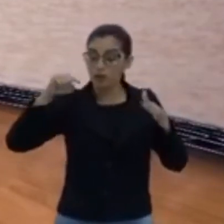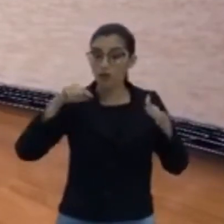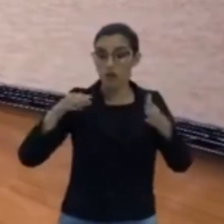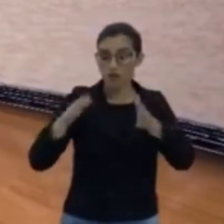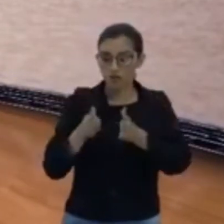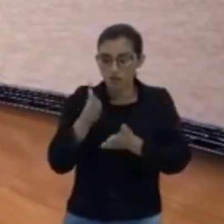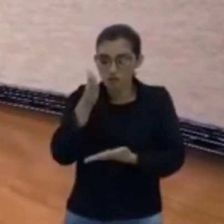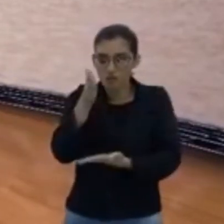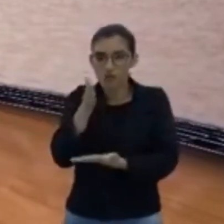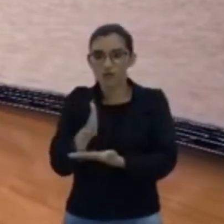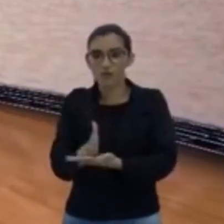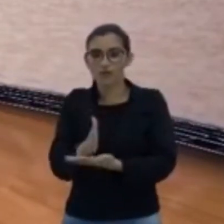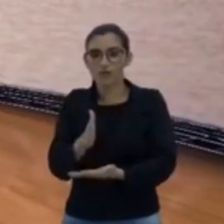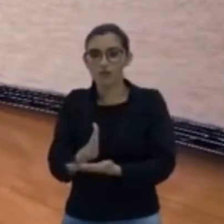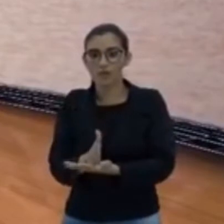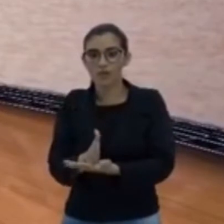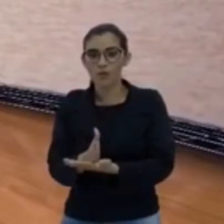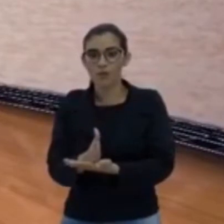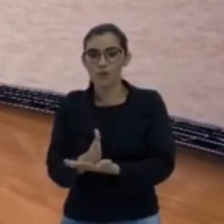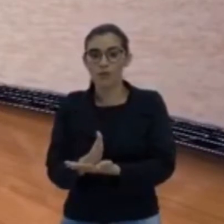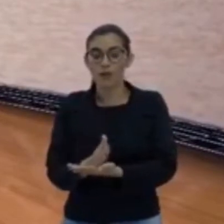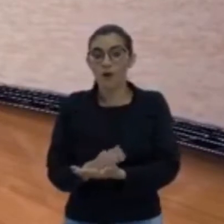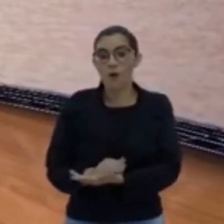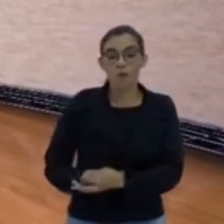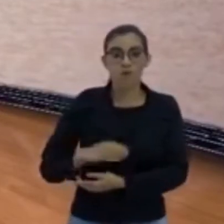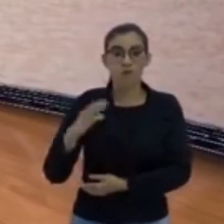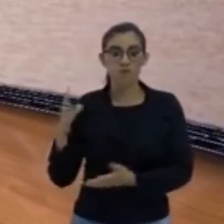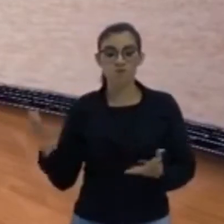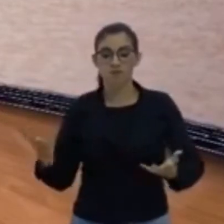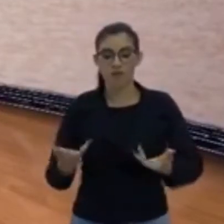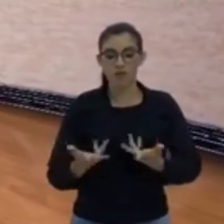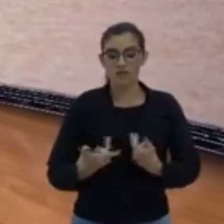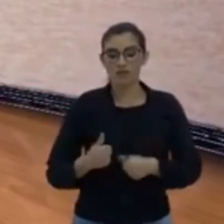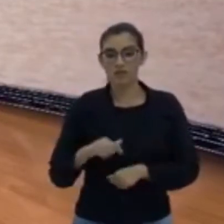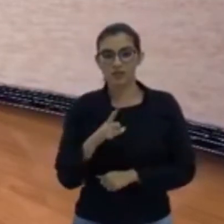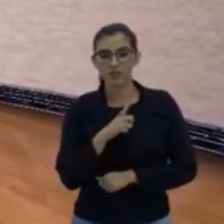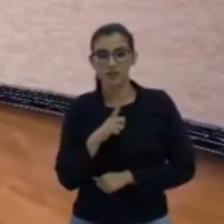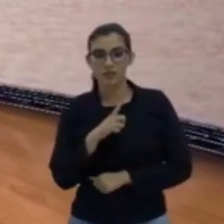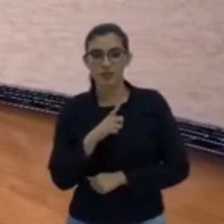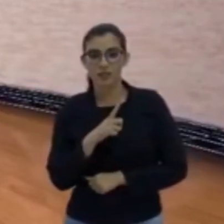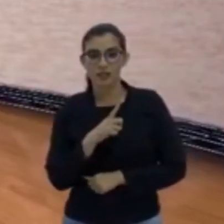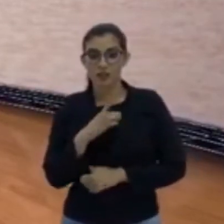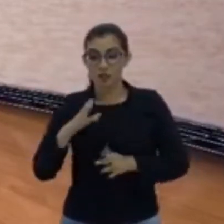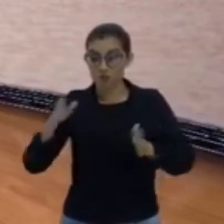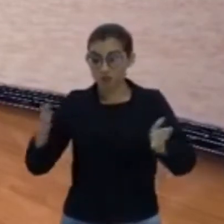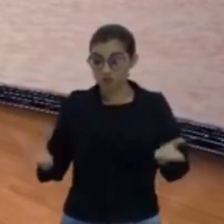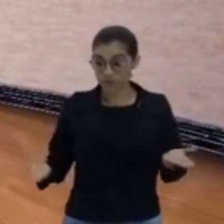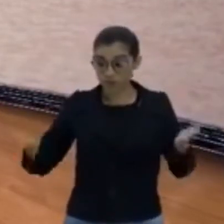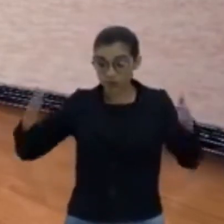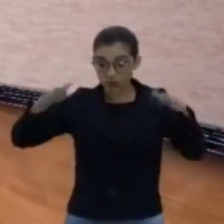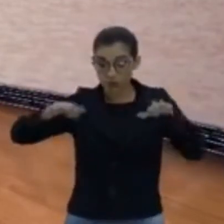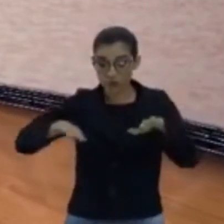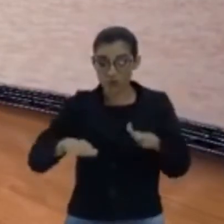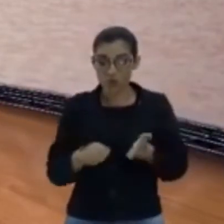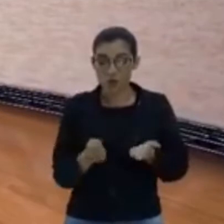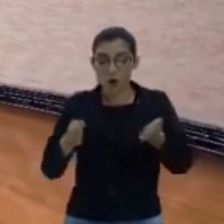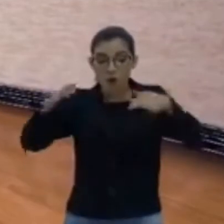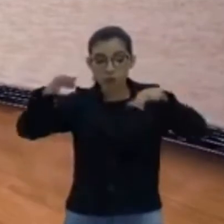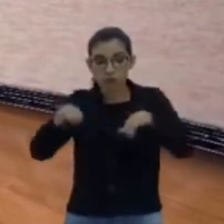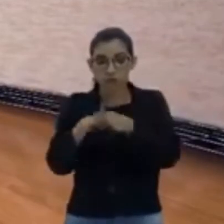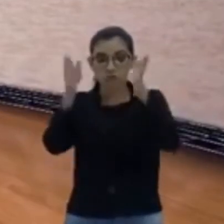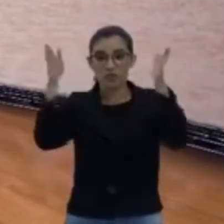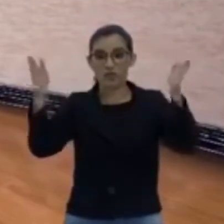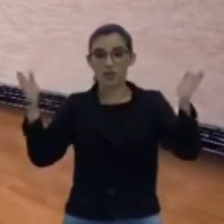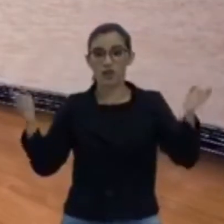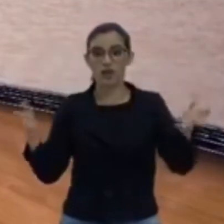fantásticos que existe na nossa região. Aqui eu tenho o encontro das marés, eu tenho o que nós denominamos